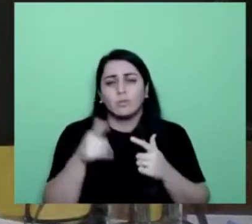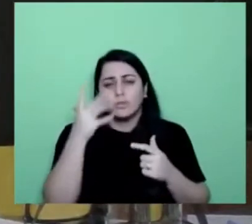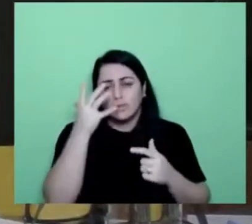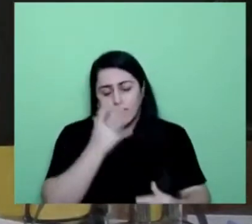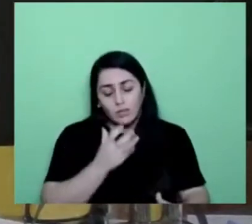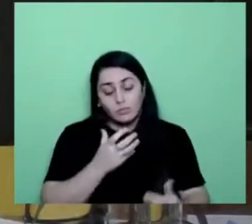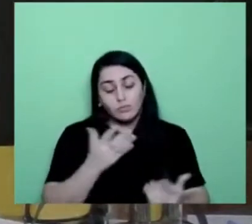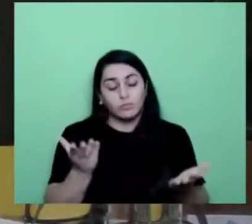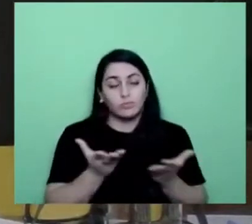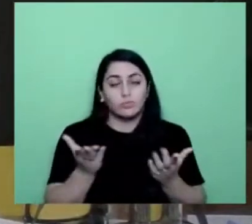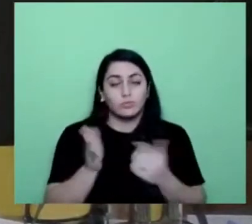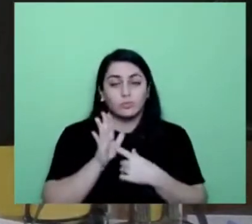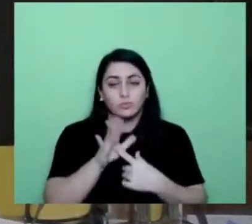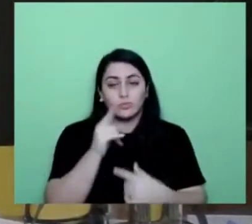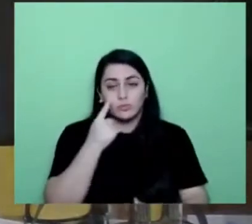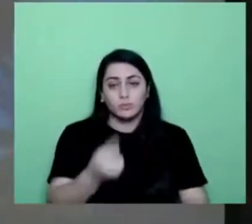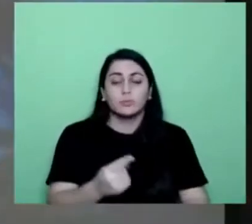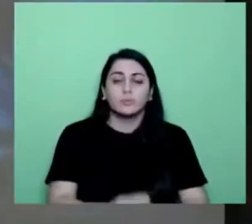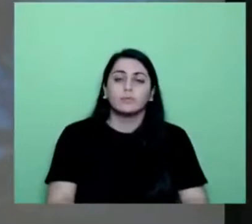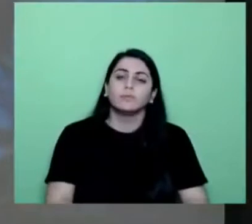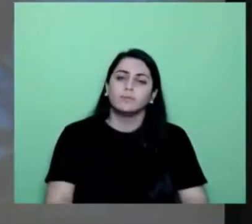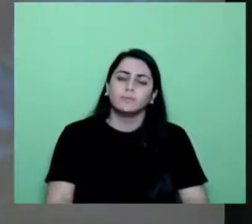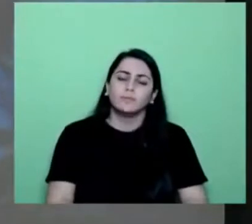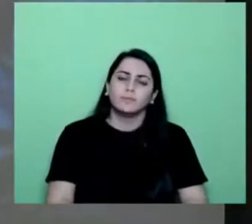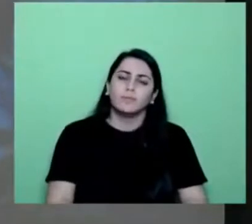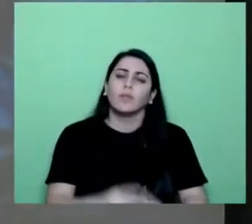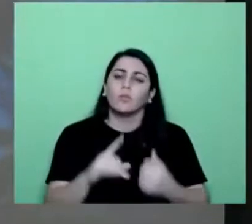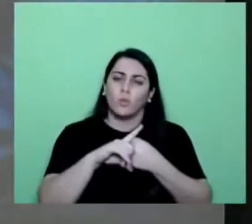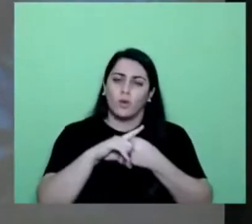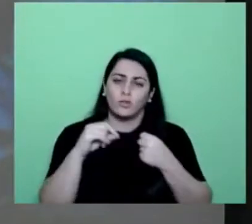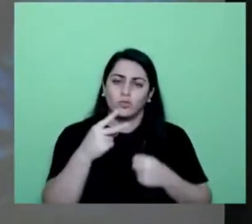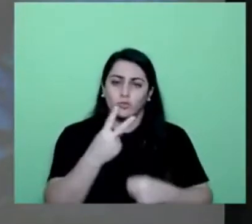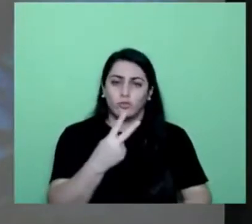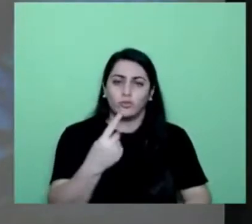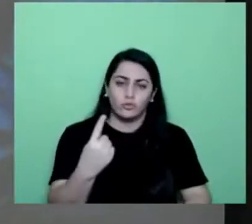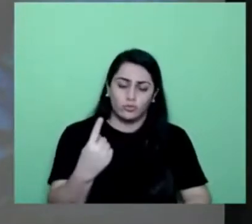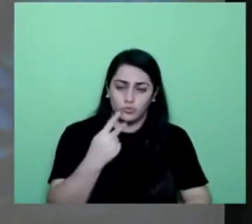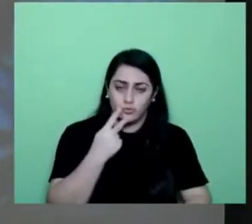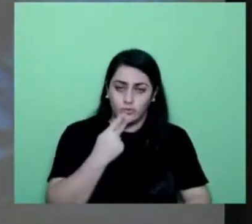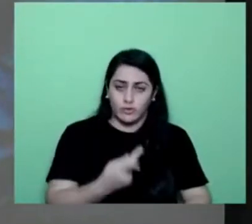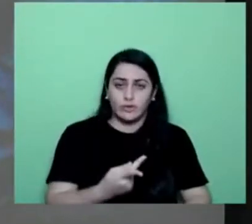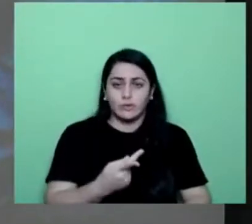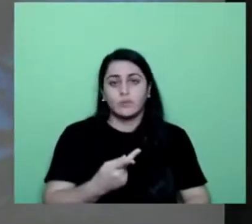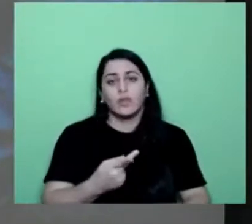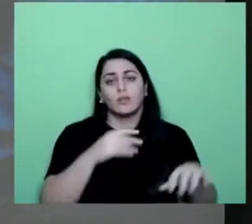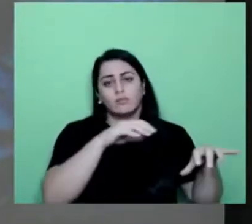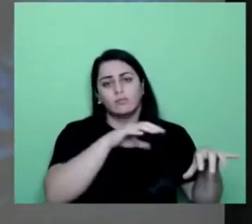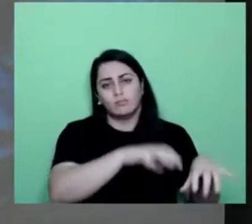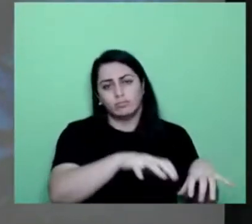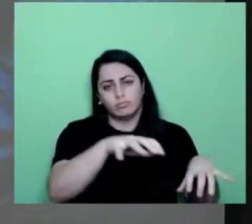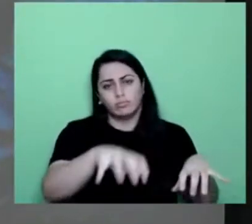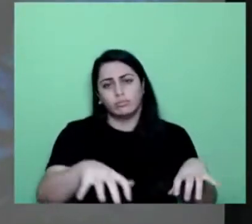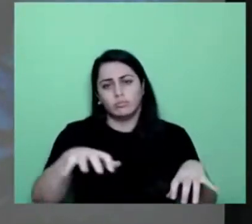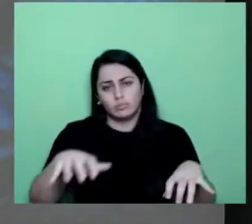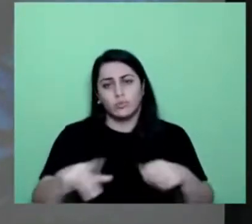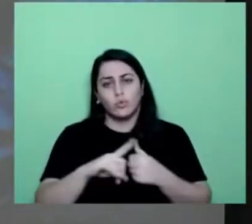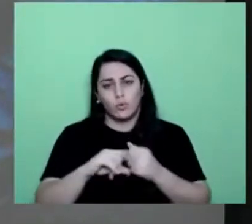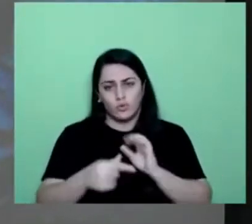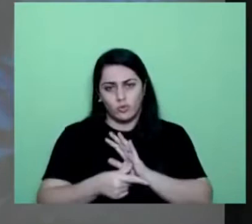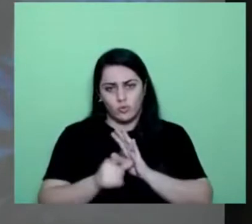Próximo. Aí, no seu artigo 21, ele vem dizendo que cada núcleo, que vocês viram no artigo anterior,